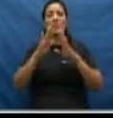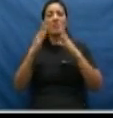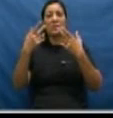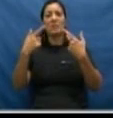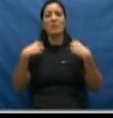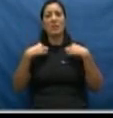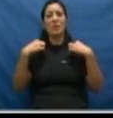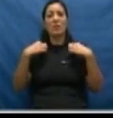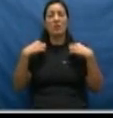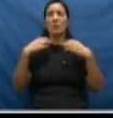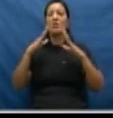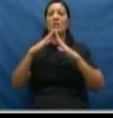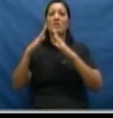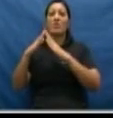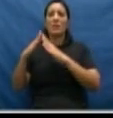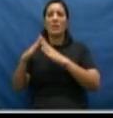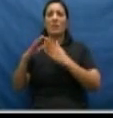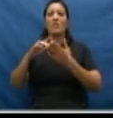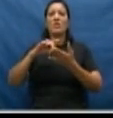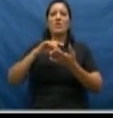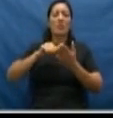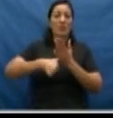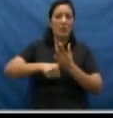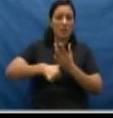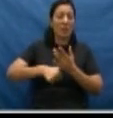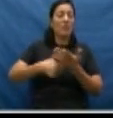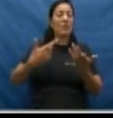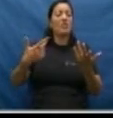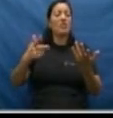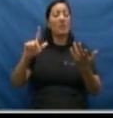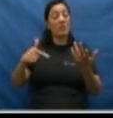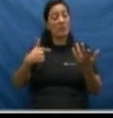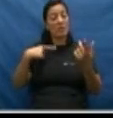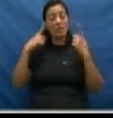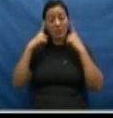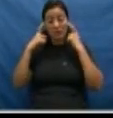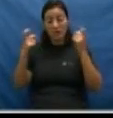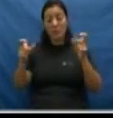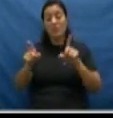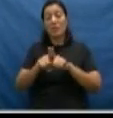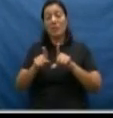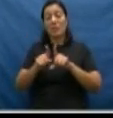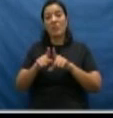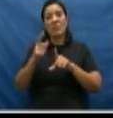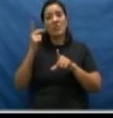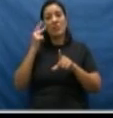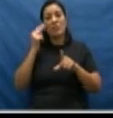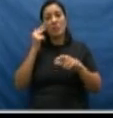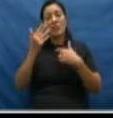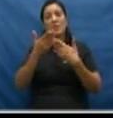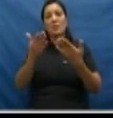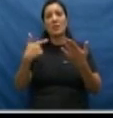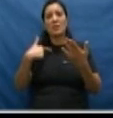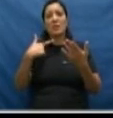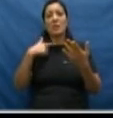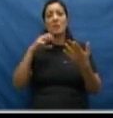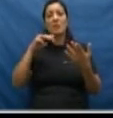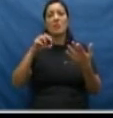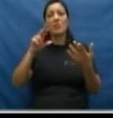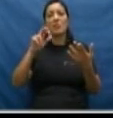roupas, sua casa, seus documentos, essa é uma forma de violência também comum, e a violência moral.